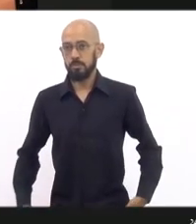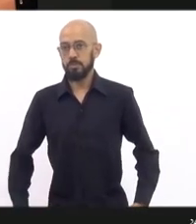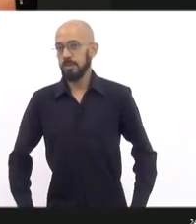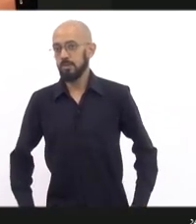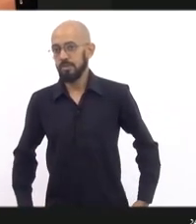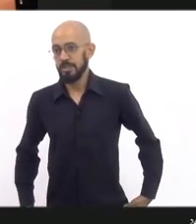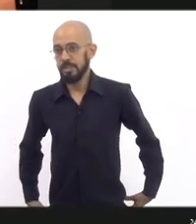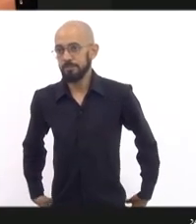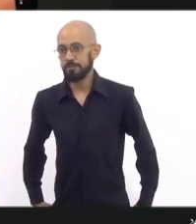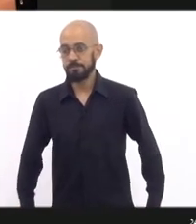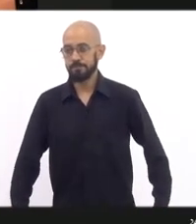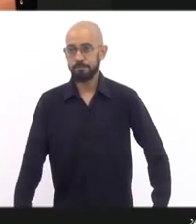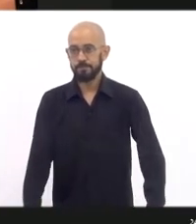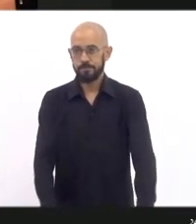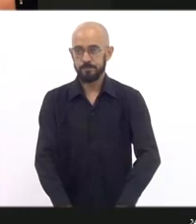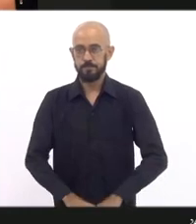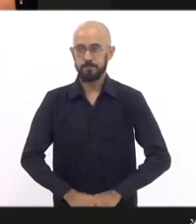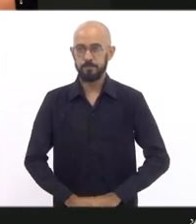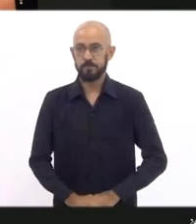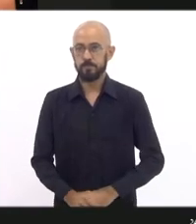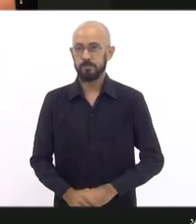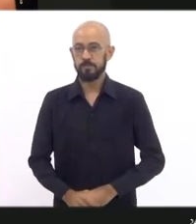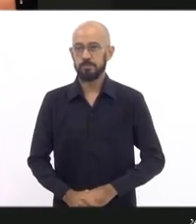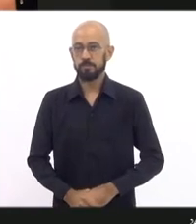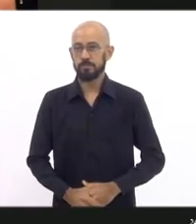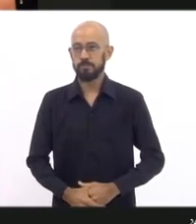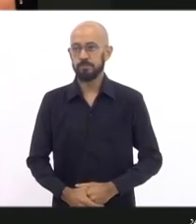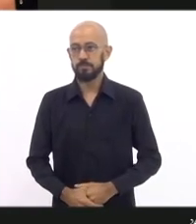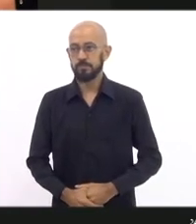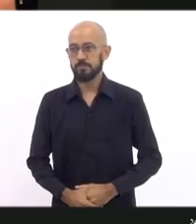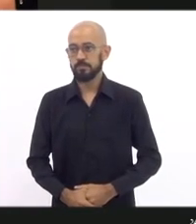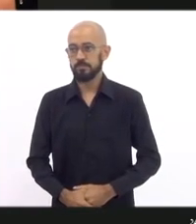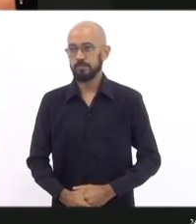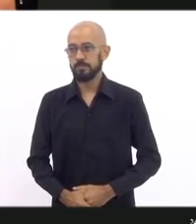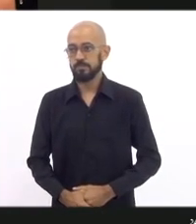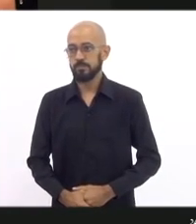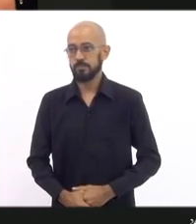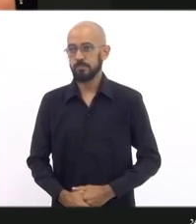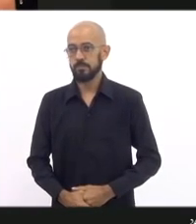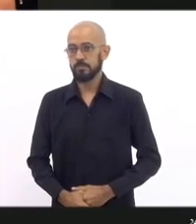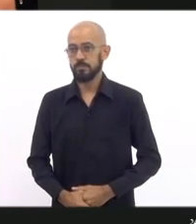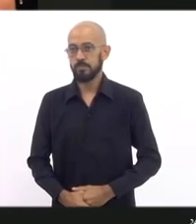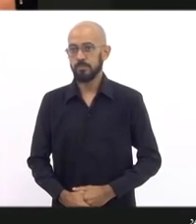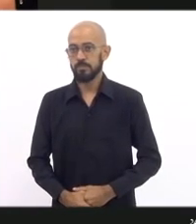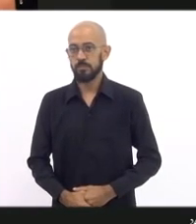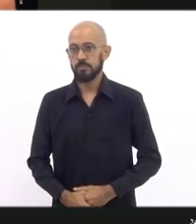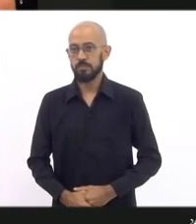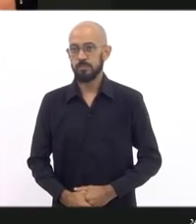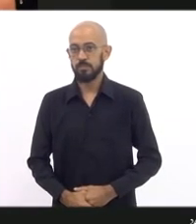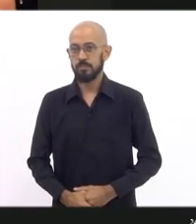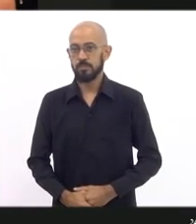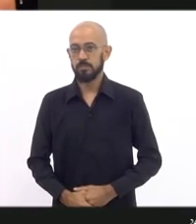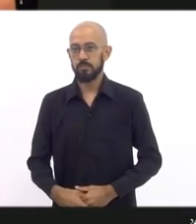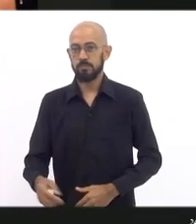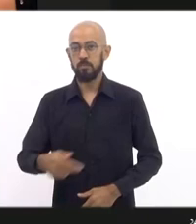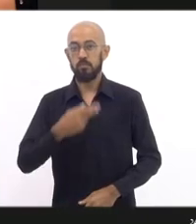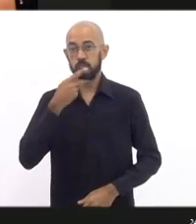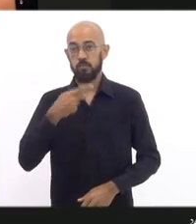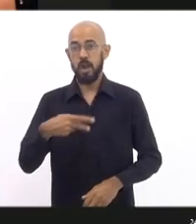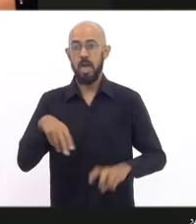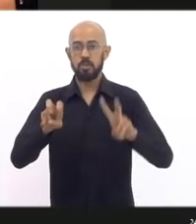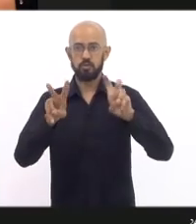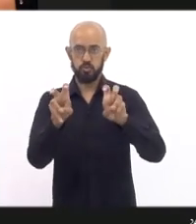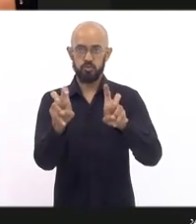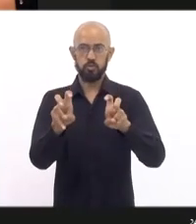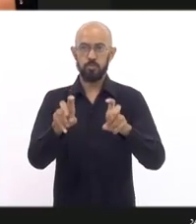a essa audiência, vou falar só duas palavras sobre o objetivo e